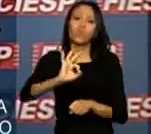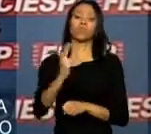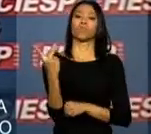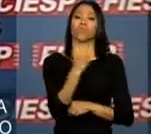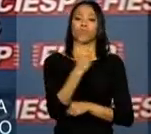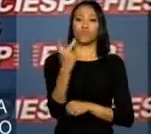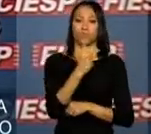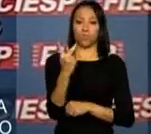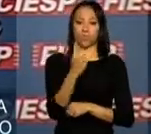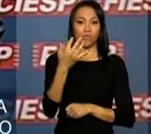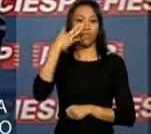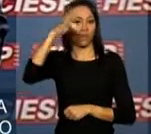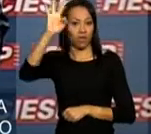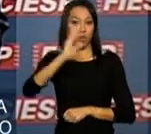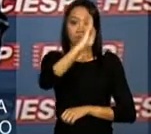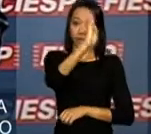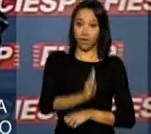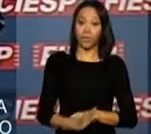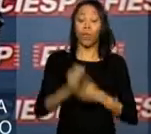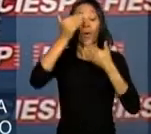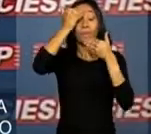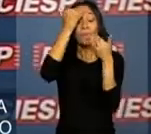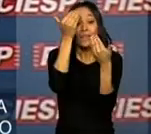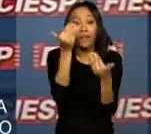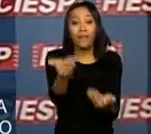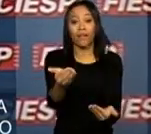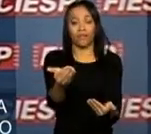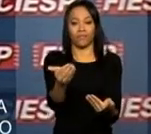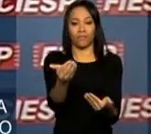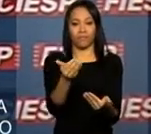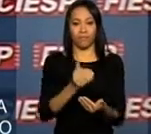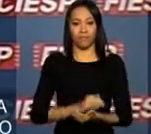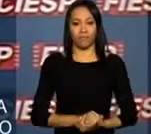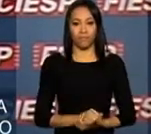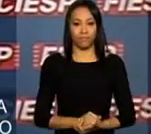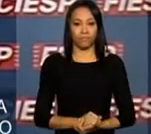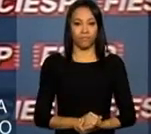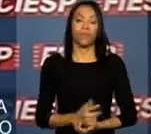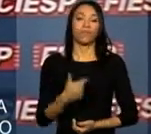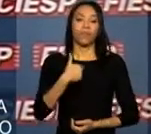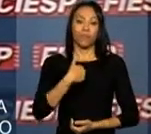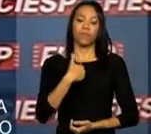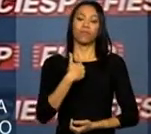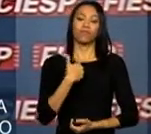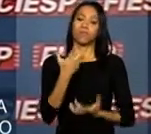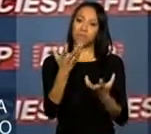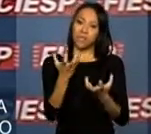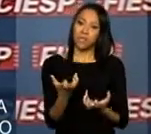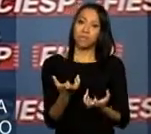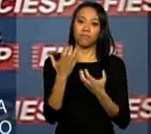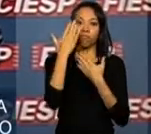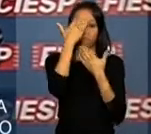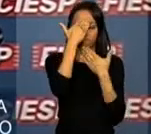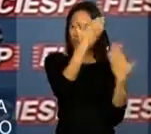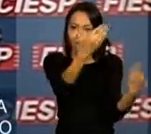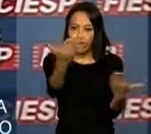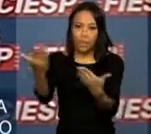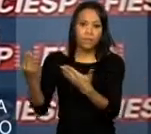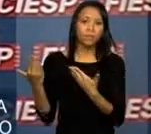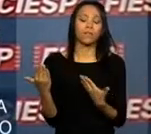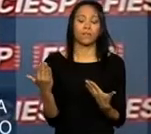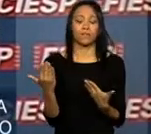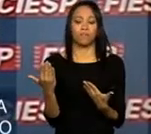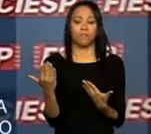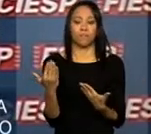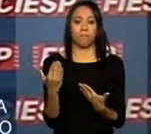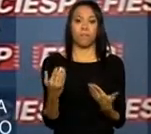países. Muito obrigada e eu queria agradecer a presença